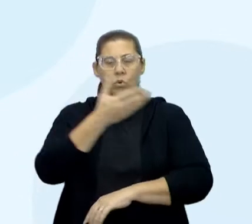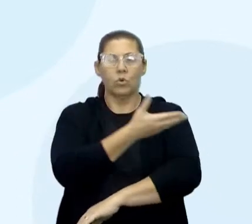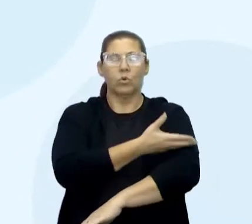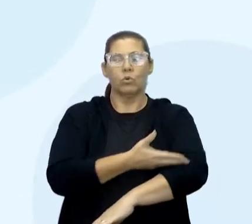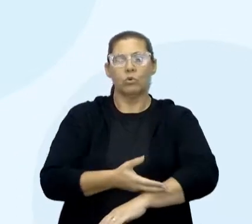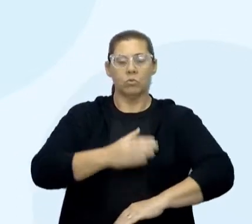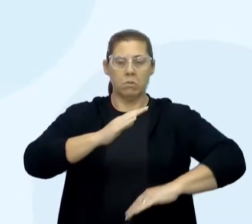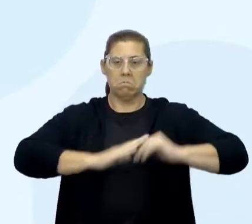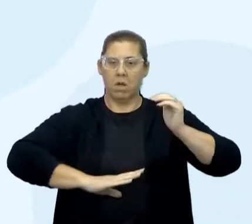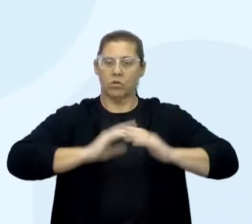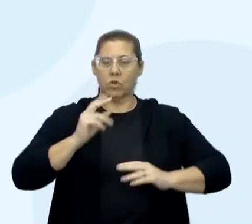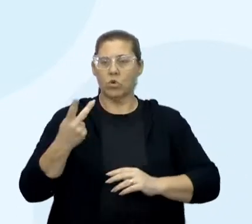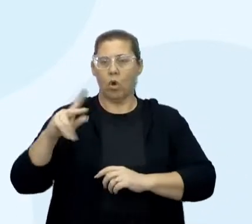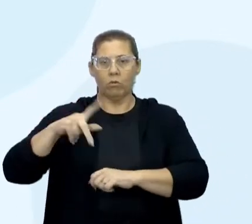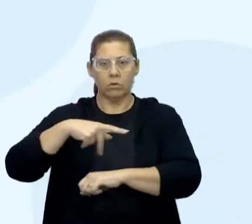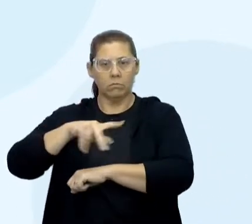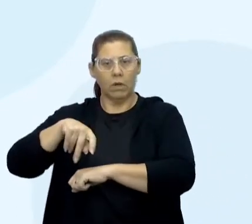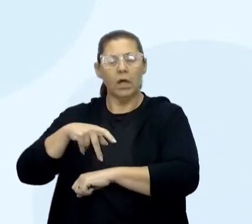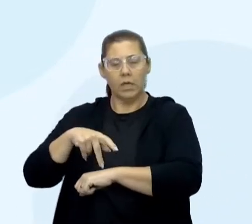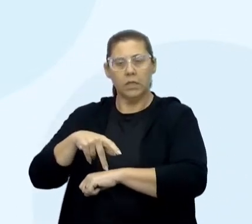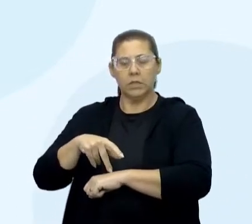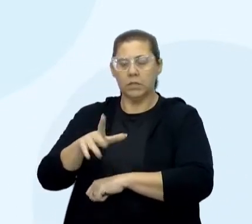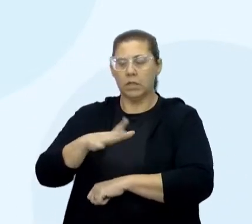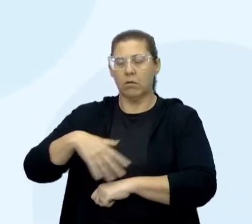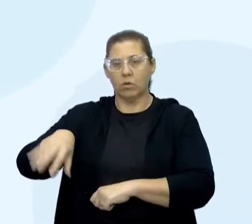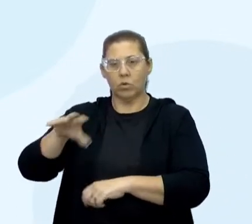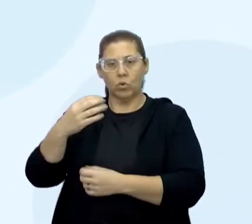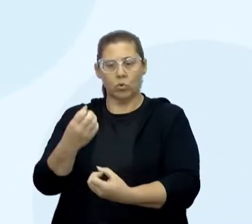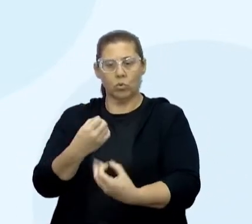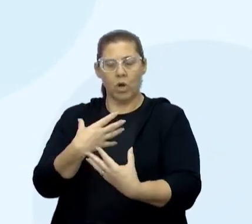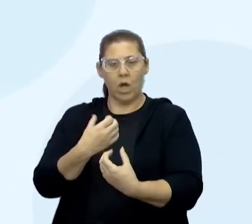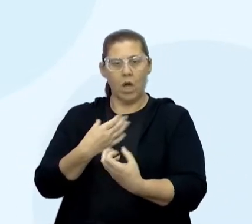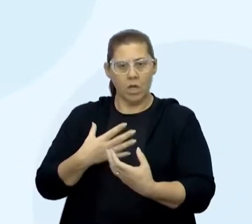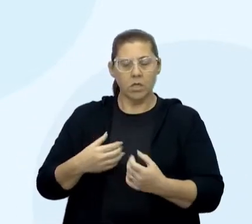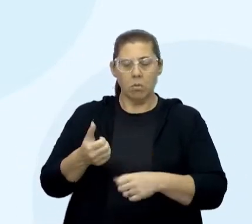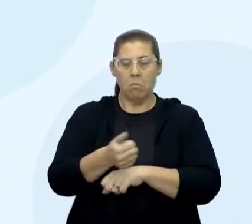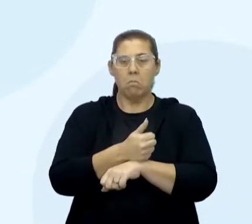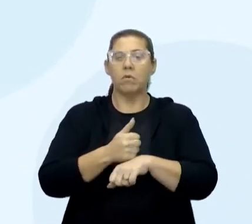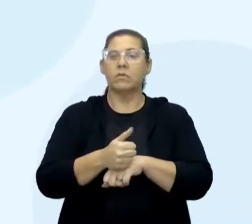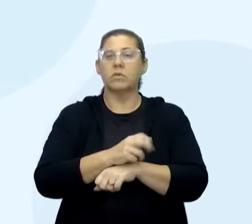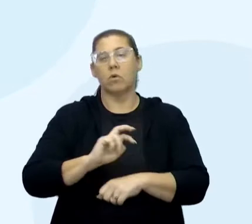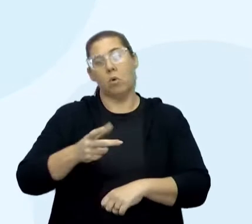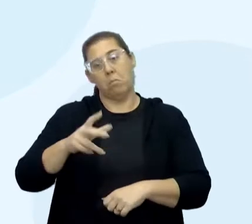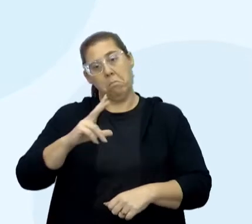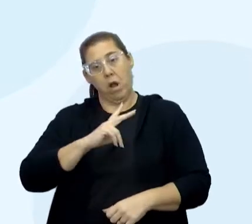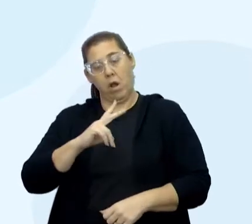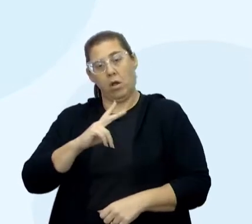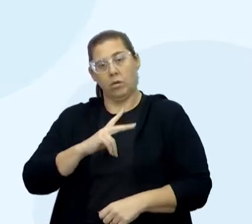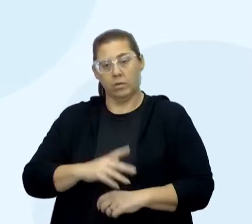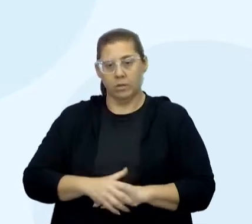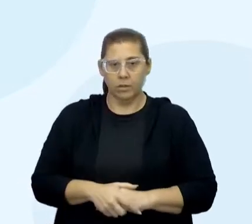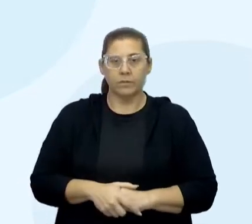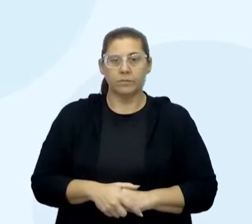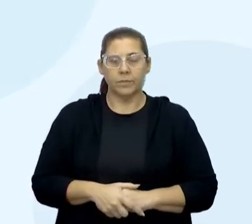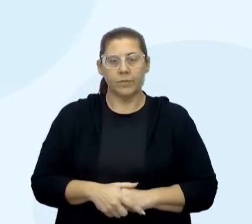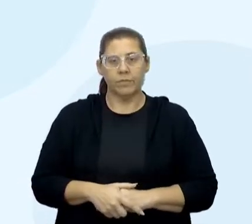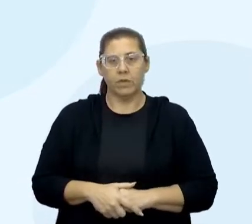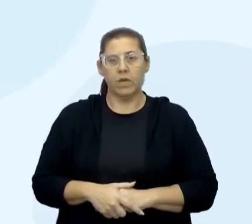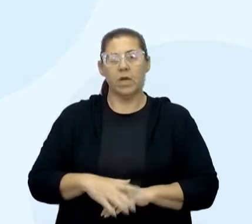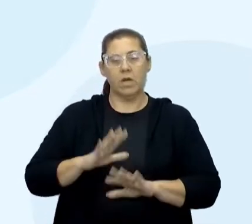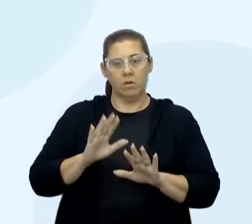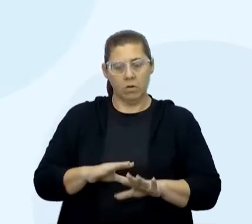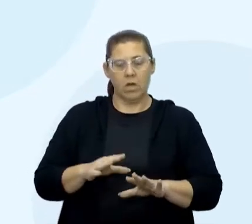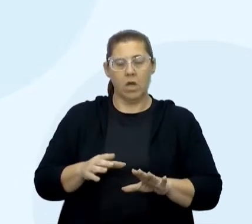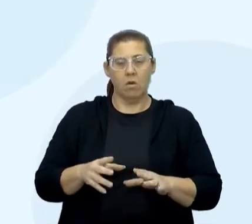praticados de outra nação com fins educacionais, profissionais ou pessoais. É, isso daí é o que é o